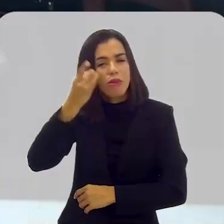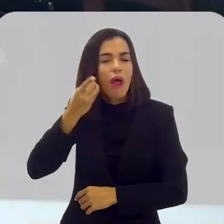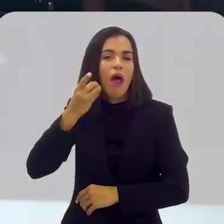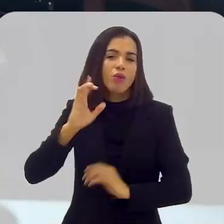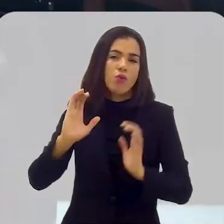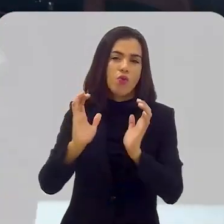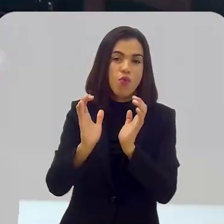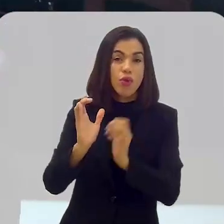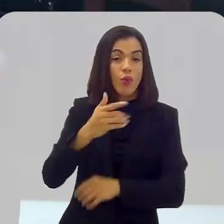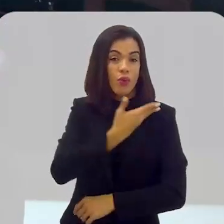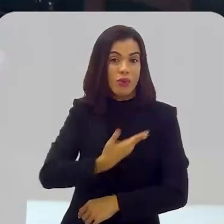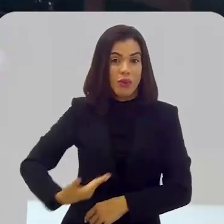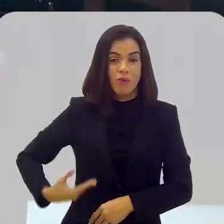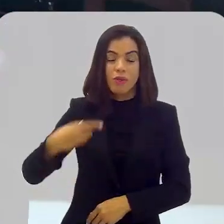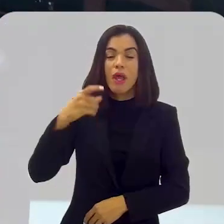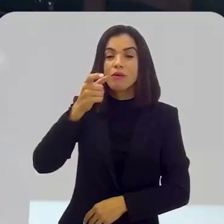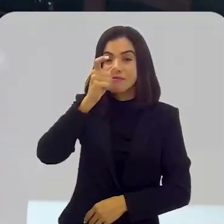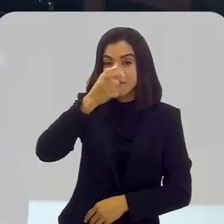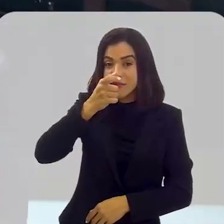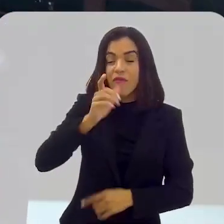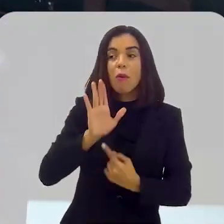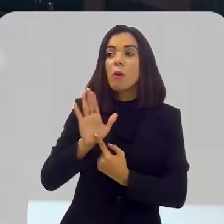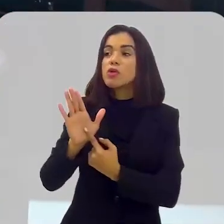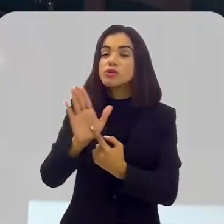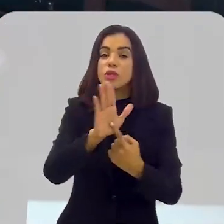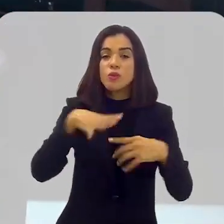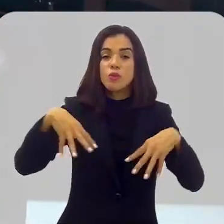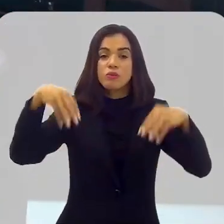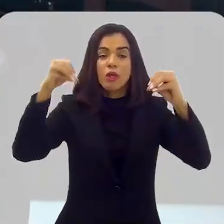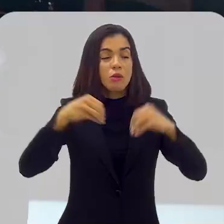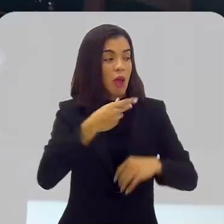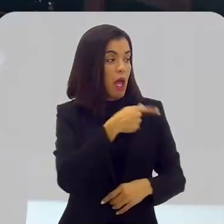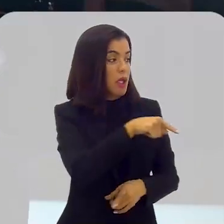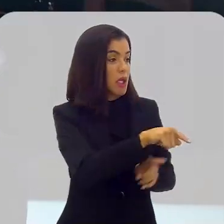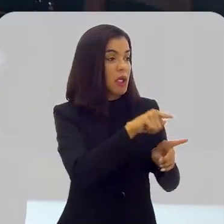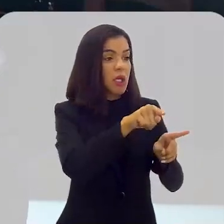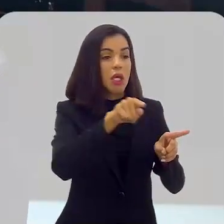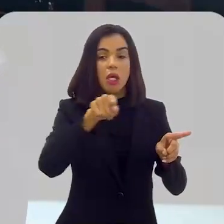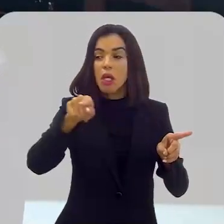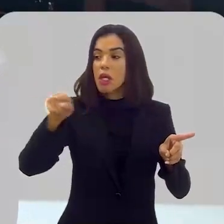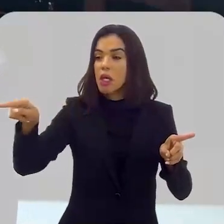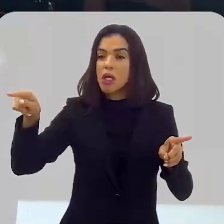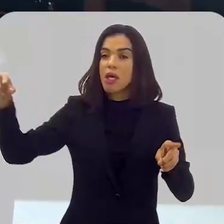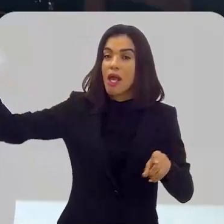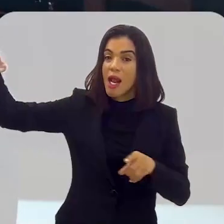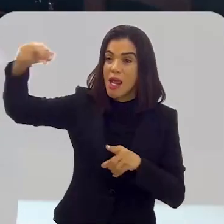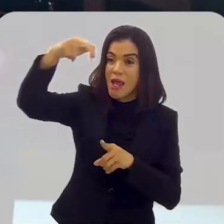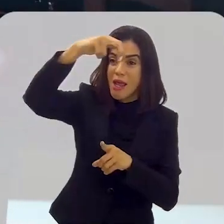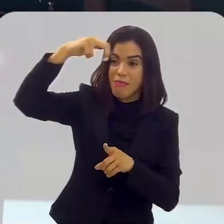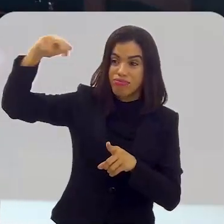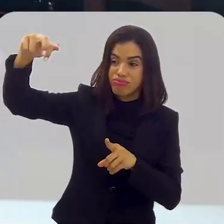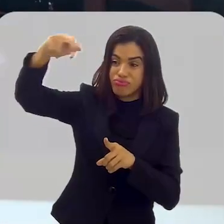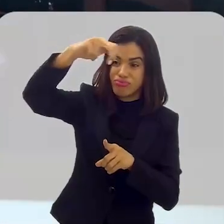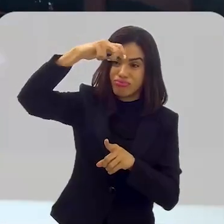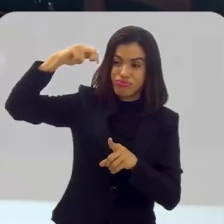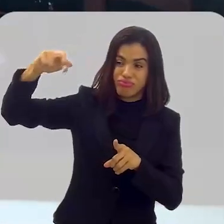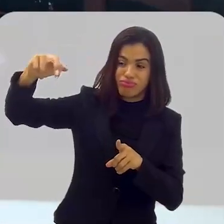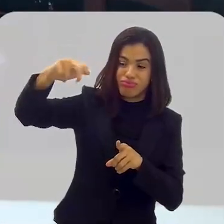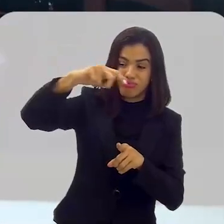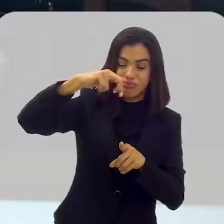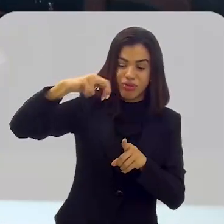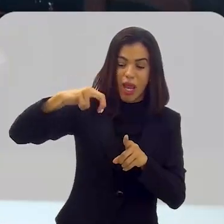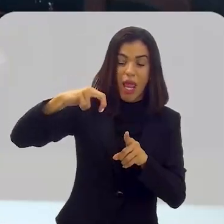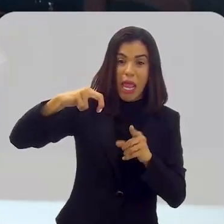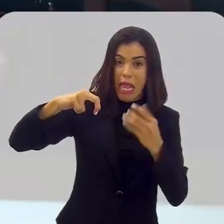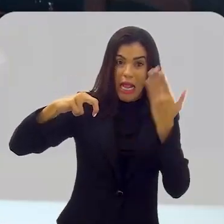e o governador, fecha a mão, estava mostrando o segundo andar do Palácio Laranjeiras. Quando ele desceu pela escada, lá perto